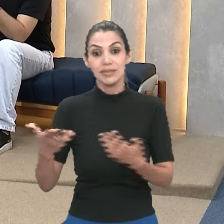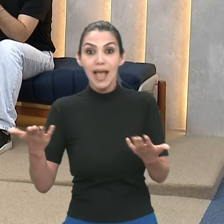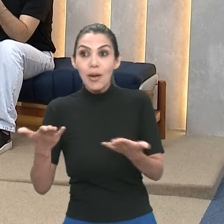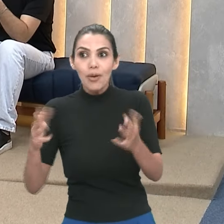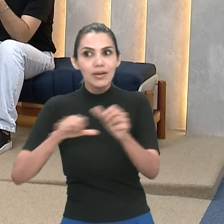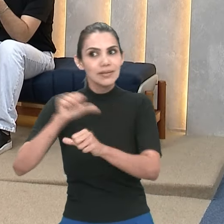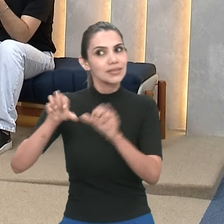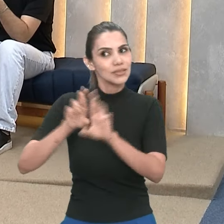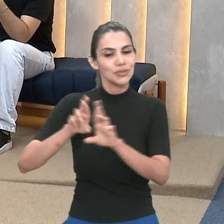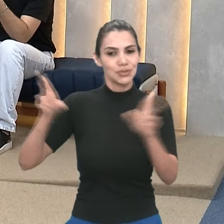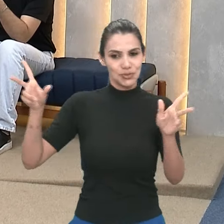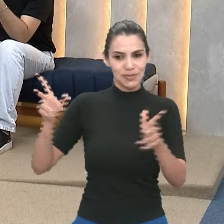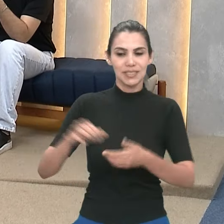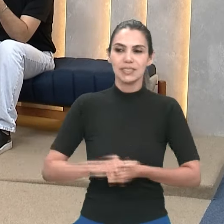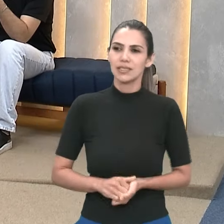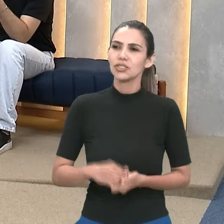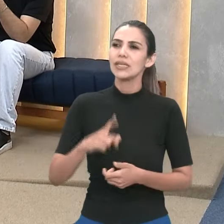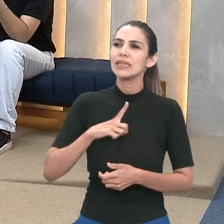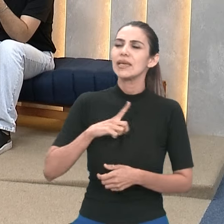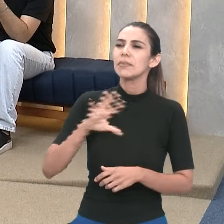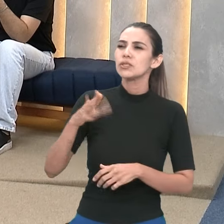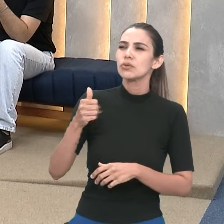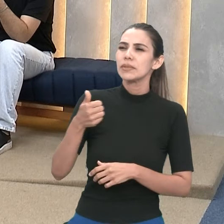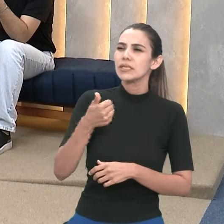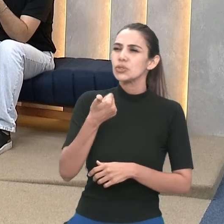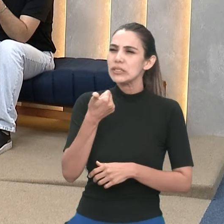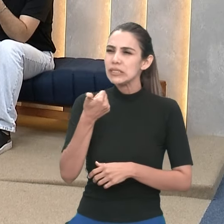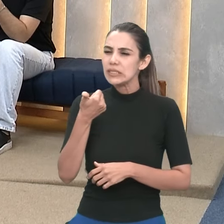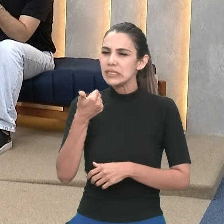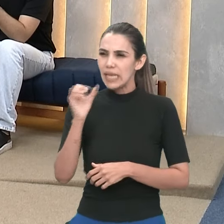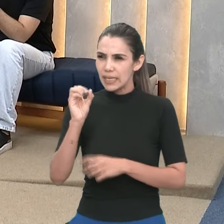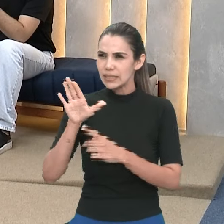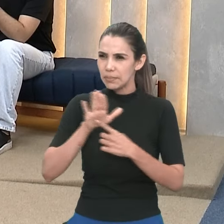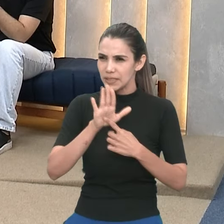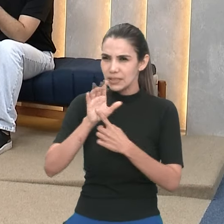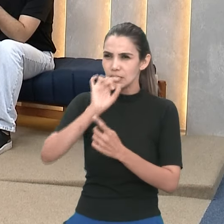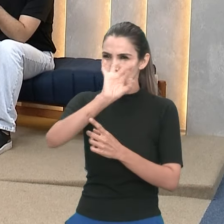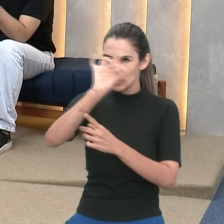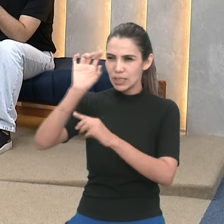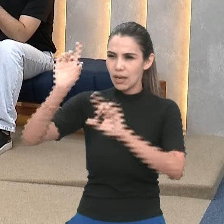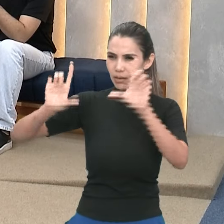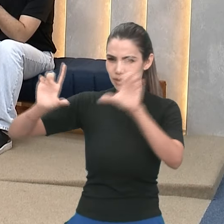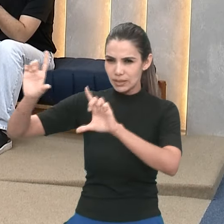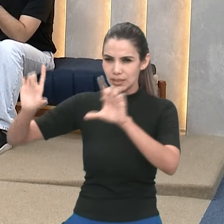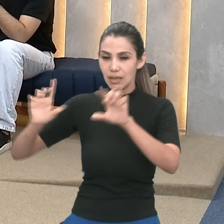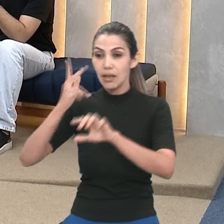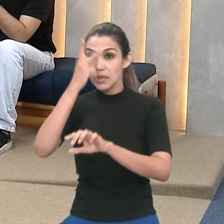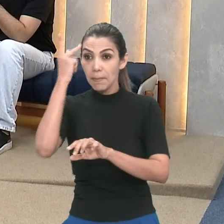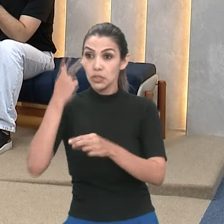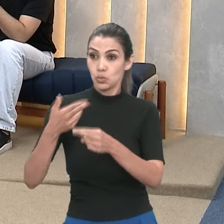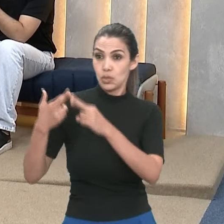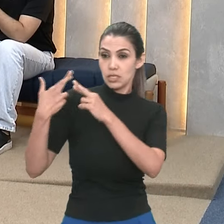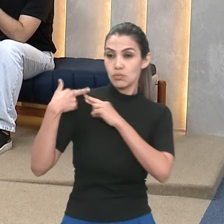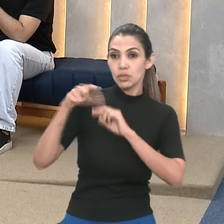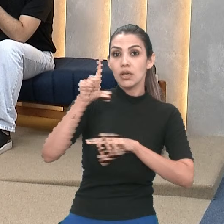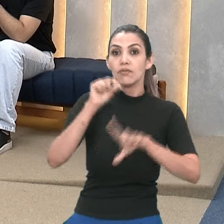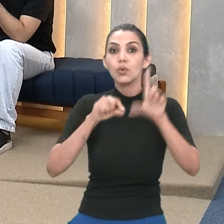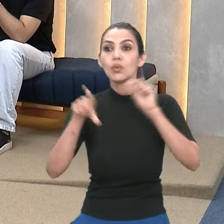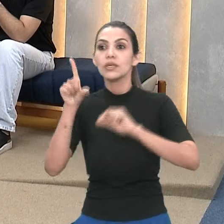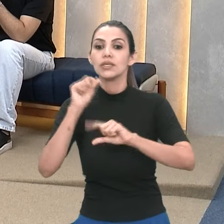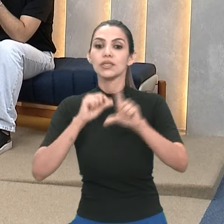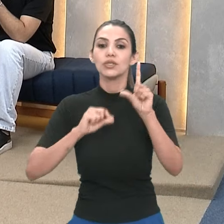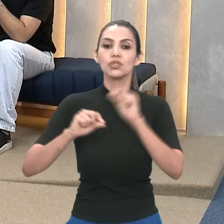10 por cada tela, não é isso? Pelo que estavam me dizendo. E aí, os avaliadores vão selecionar um dentre aqueles 10, é isso?